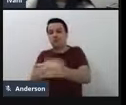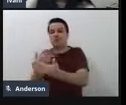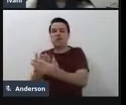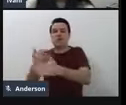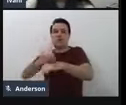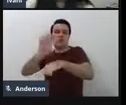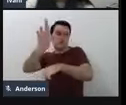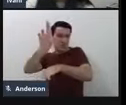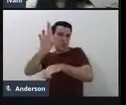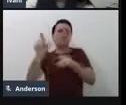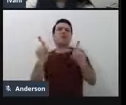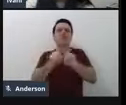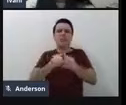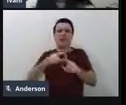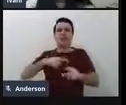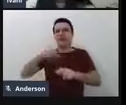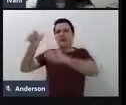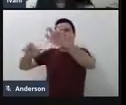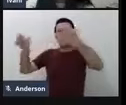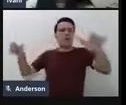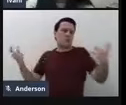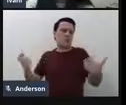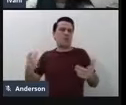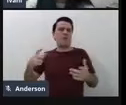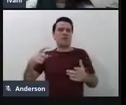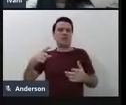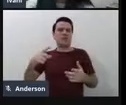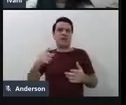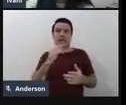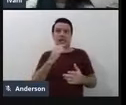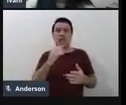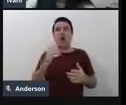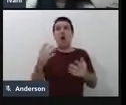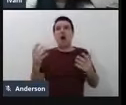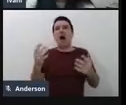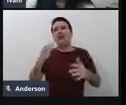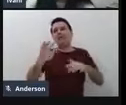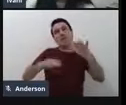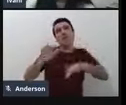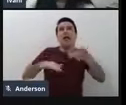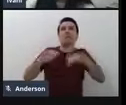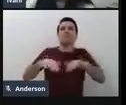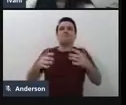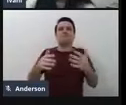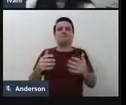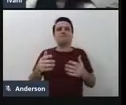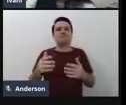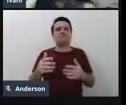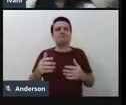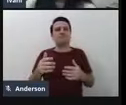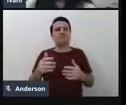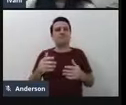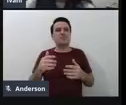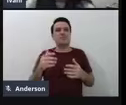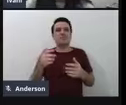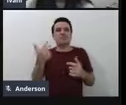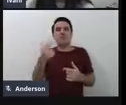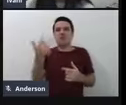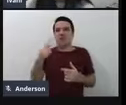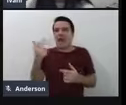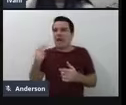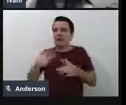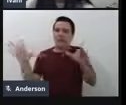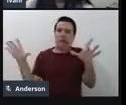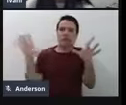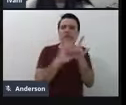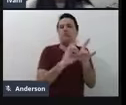tenho pessoas, né, que, apesar de talvez não estarem tão fortemente divulgadas